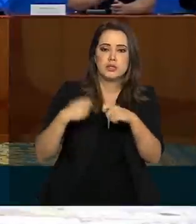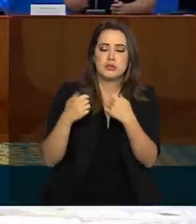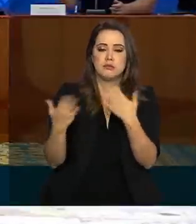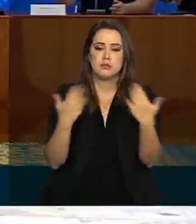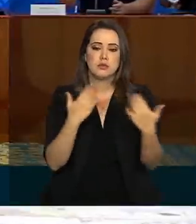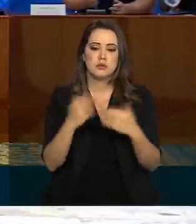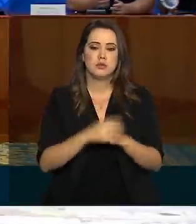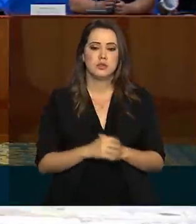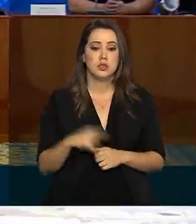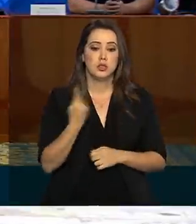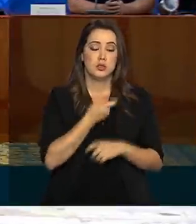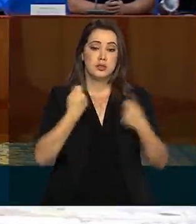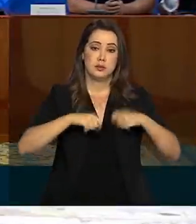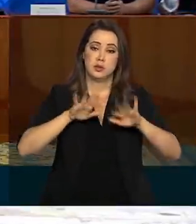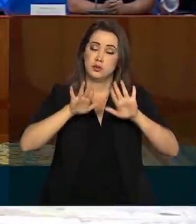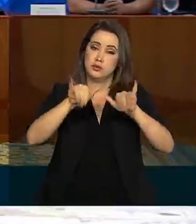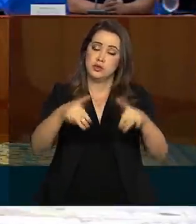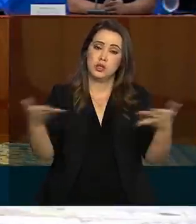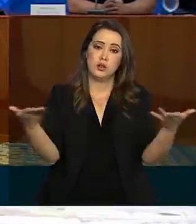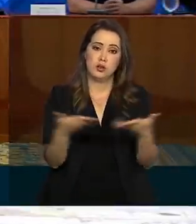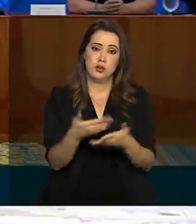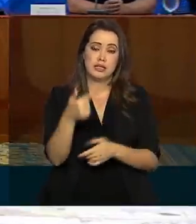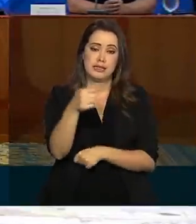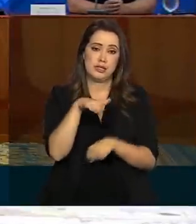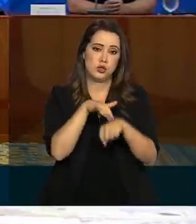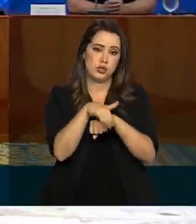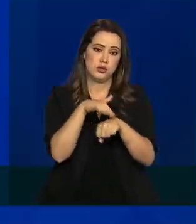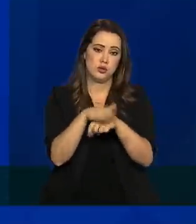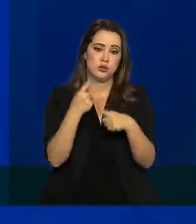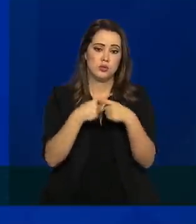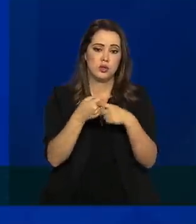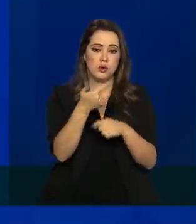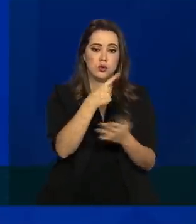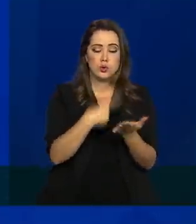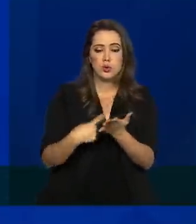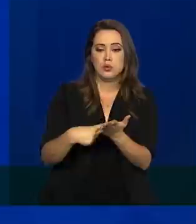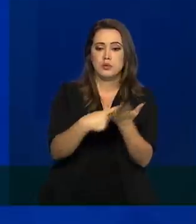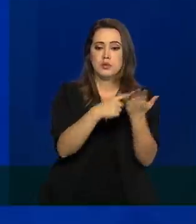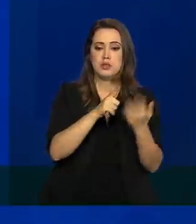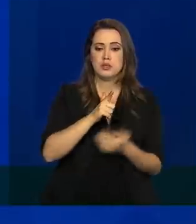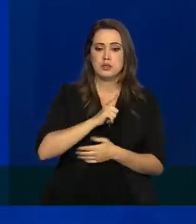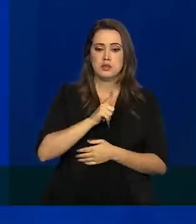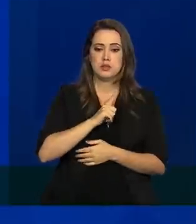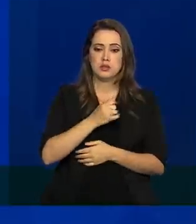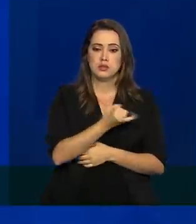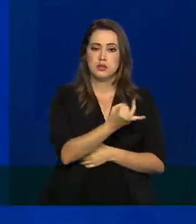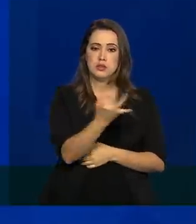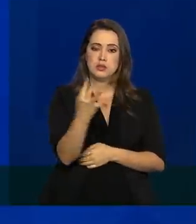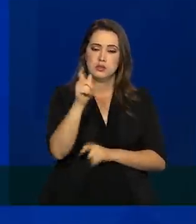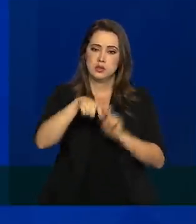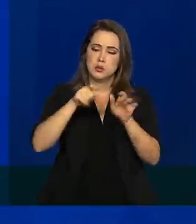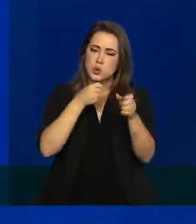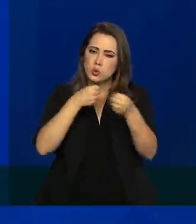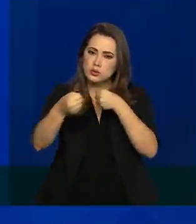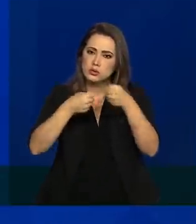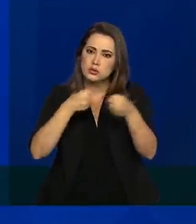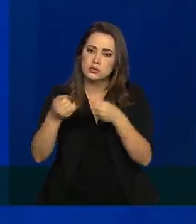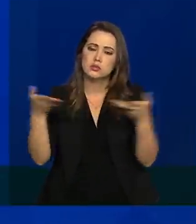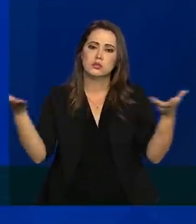Nós precisamos encerrar essa coletiva às 19 horas até por outros compromissos assumidos e temos alguns inscritos aqui